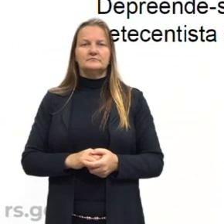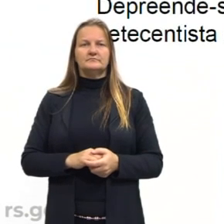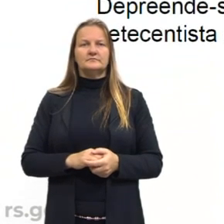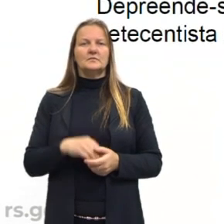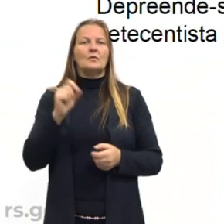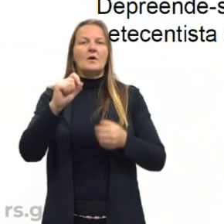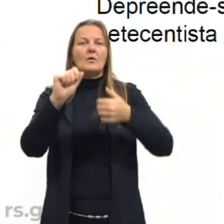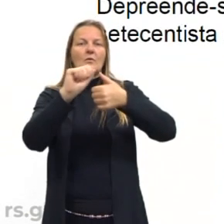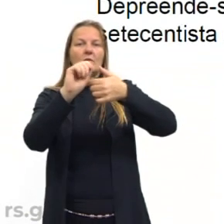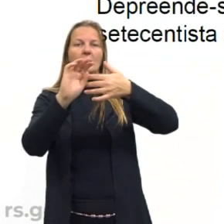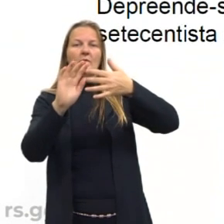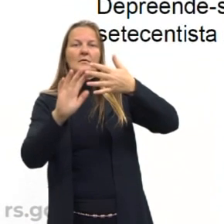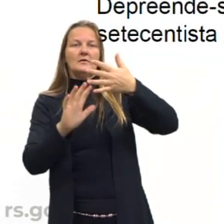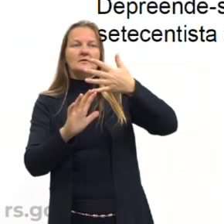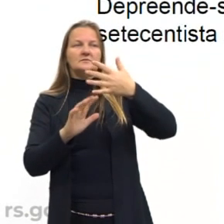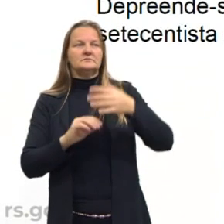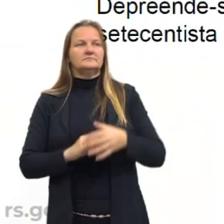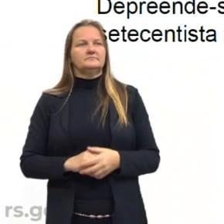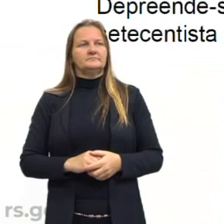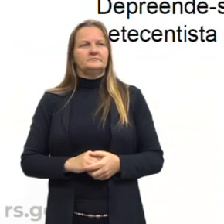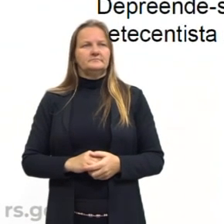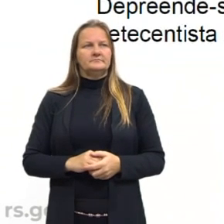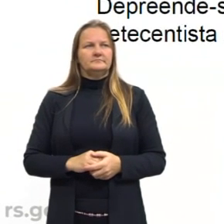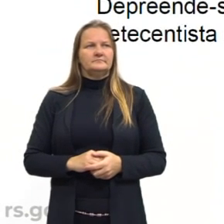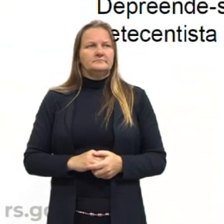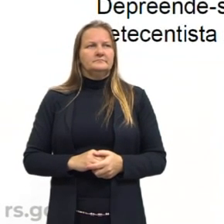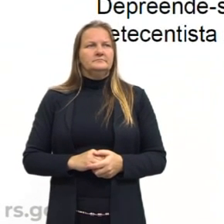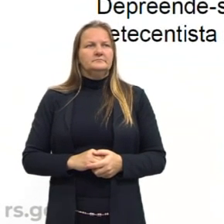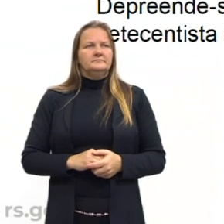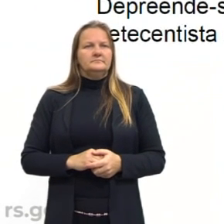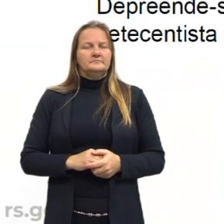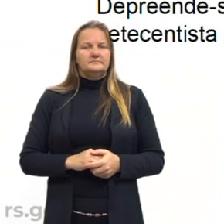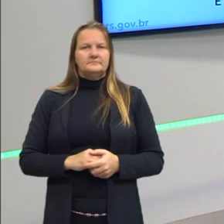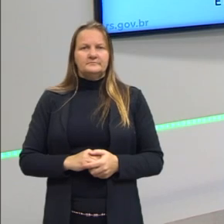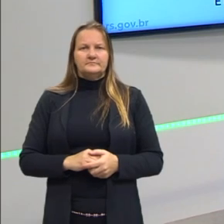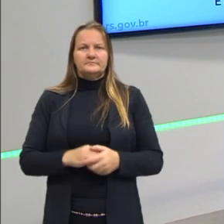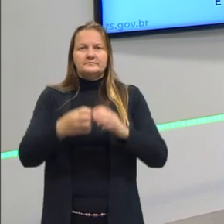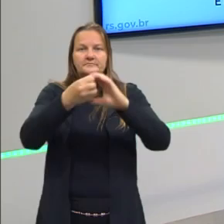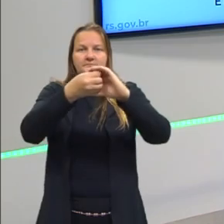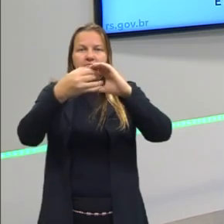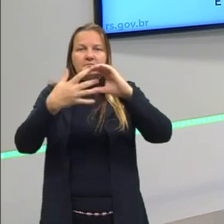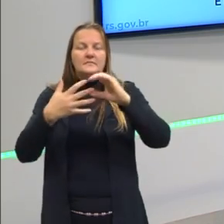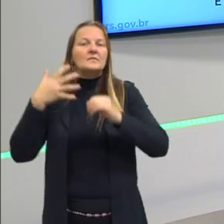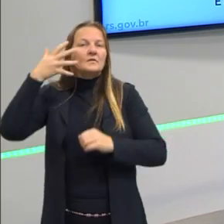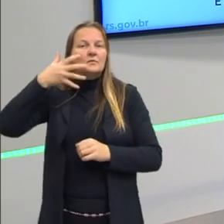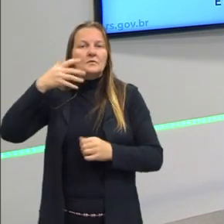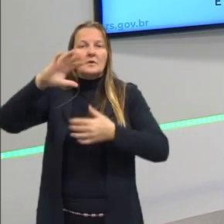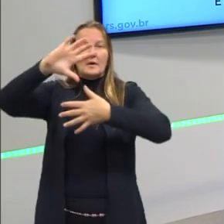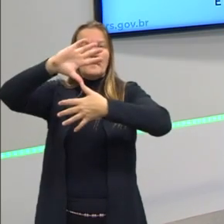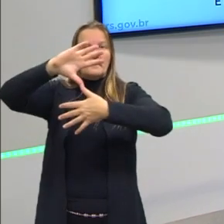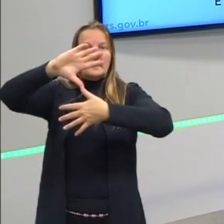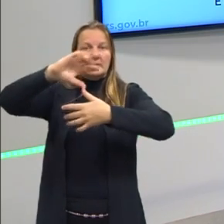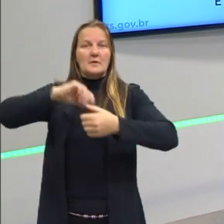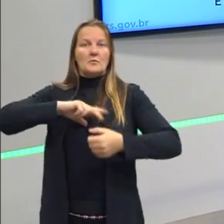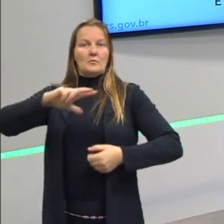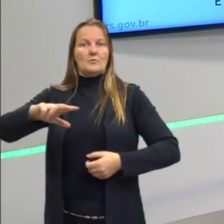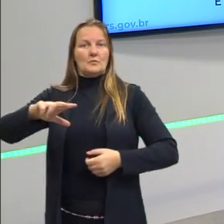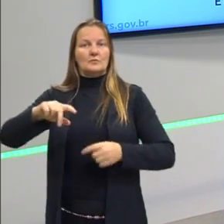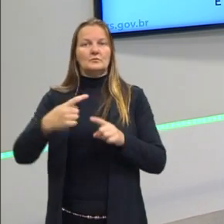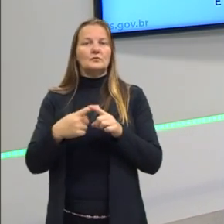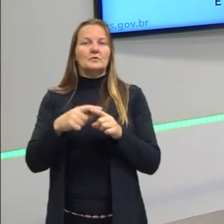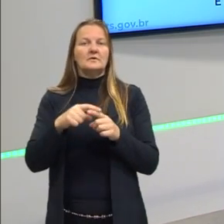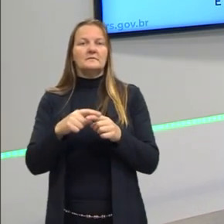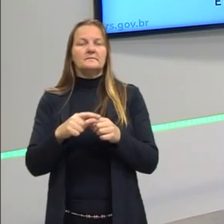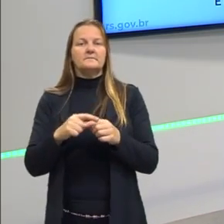ver qual que a alternativa fala um pouco isso. Então, a configuração política da América portuguesa era marcada